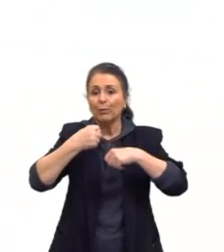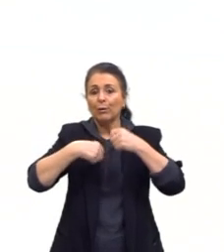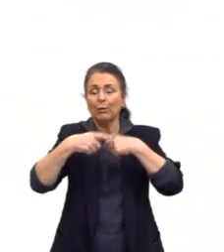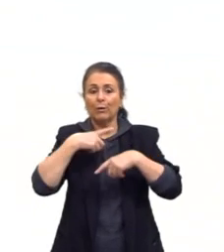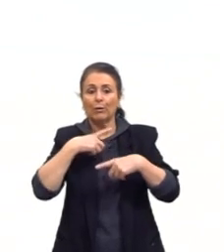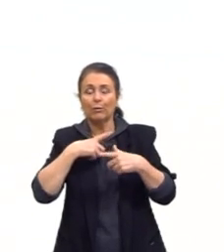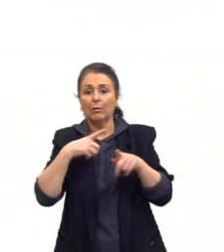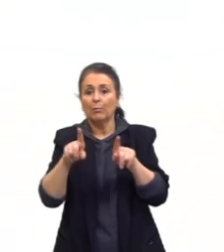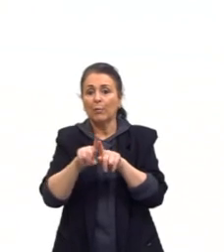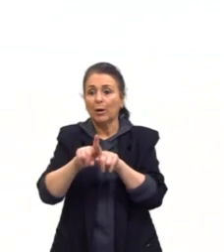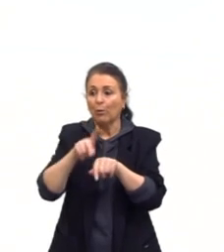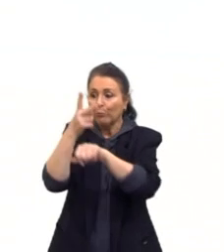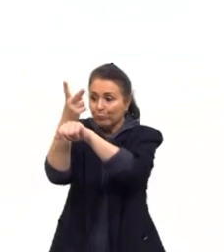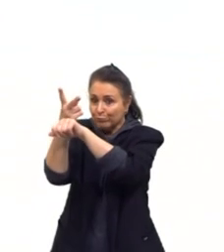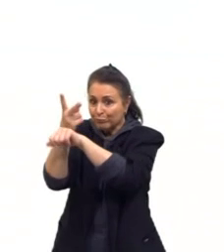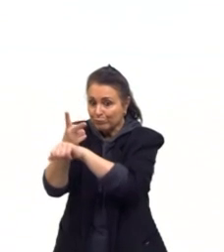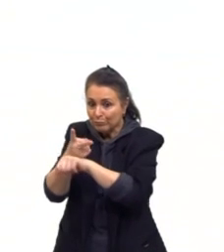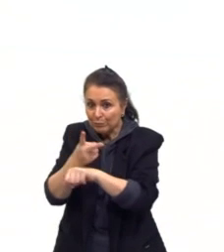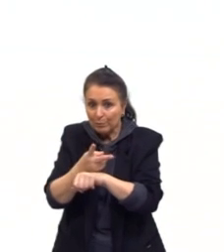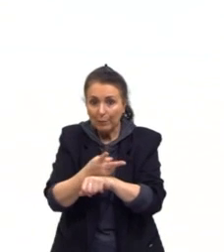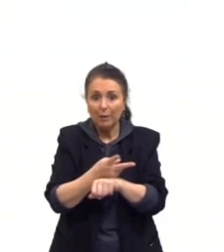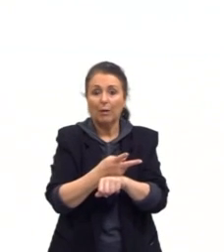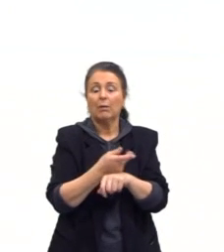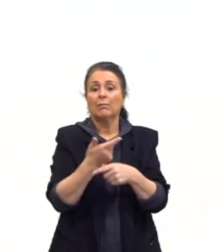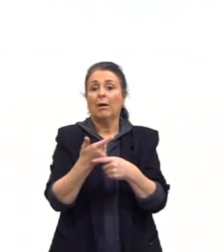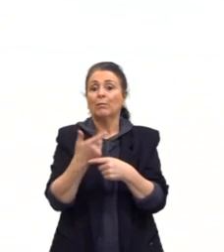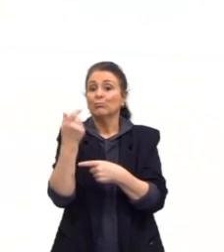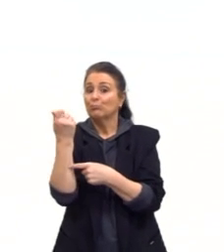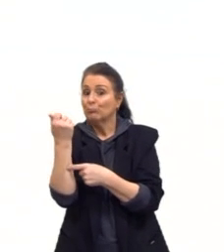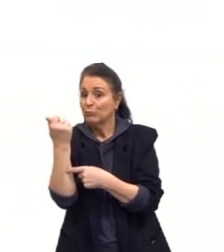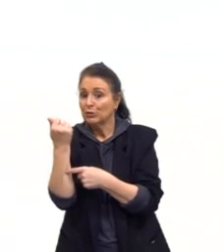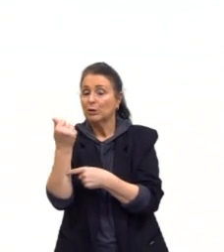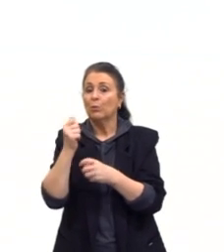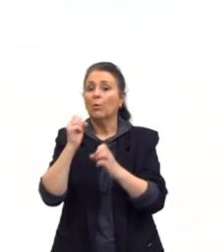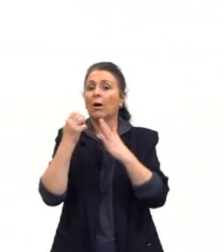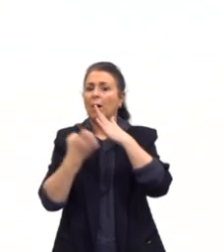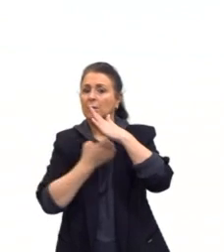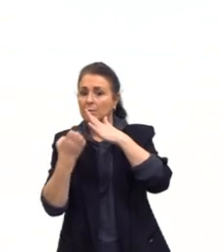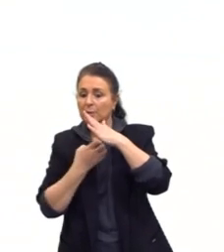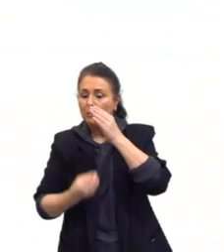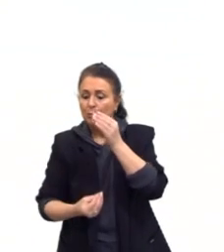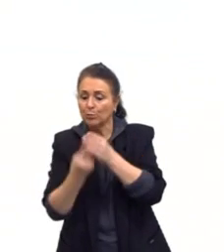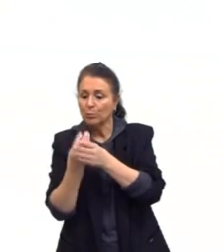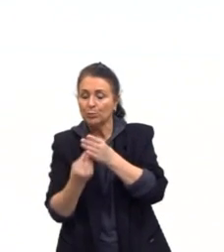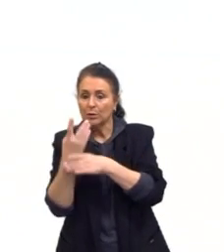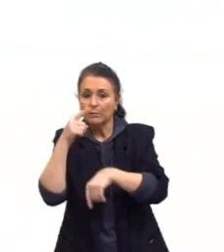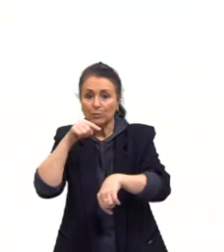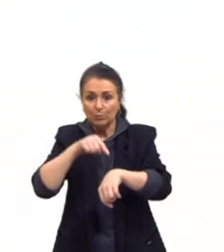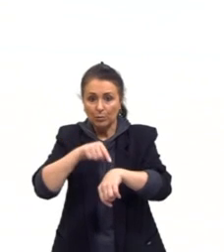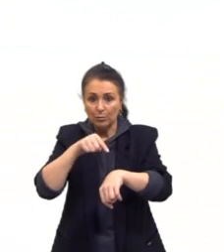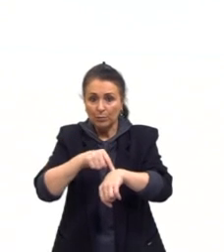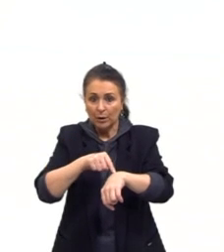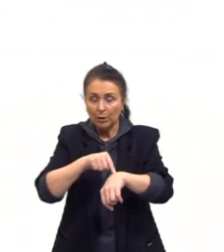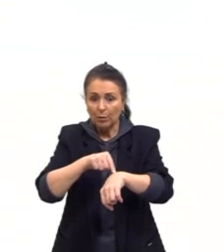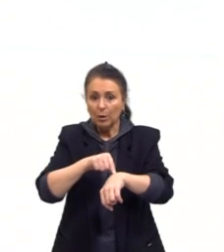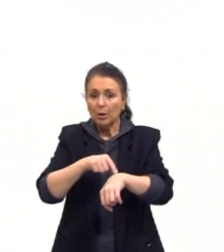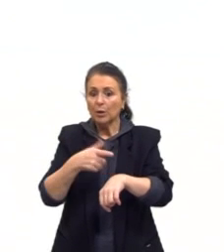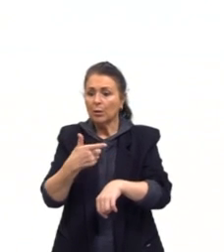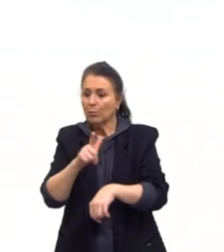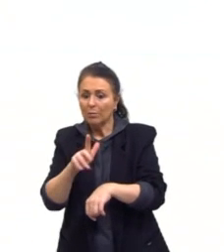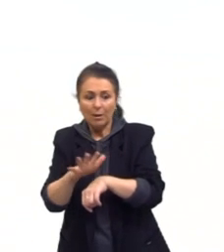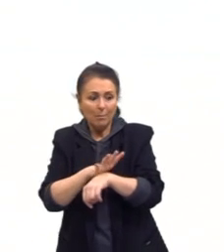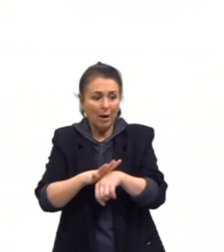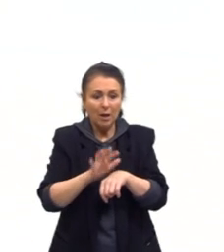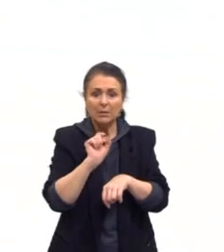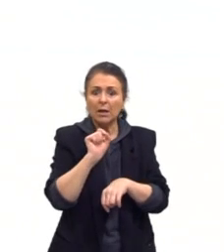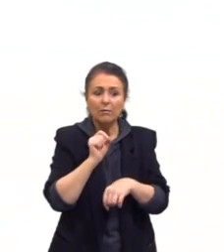de crédito muito barato, as empresas, então, produziam. Vai chegar um momento que não tem mais para quem vender, certo,